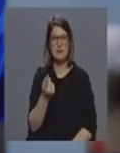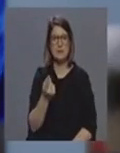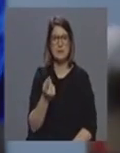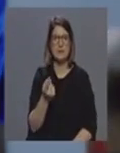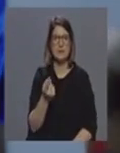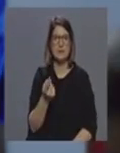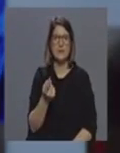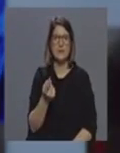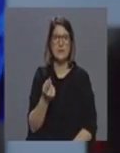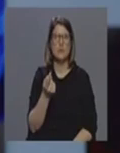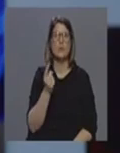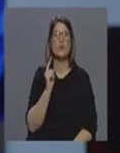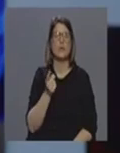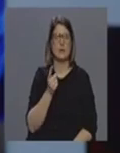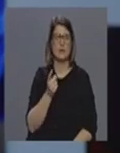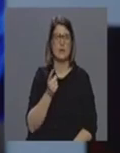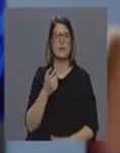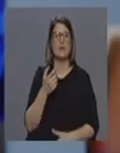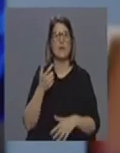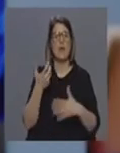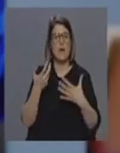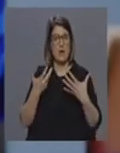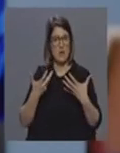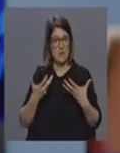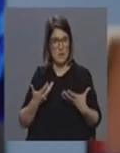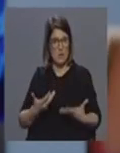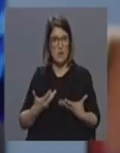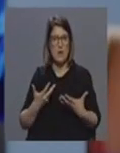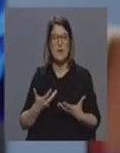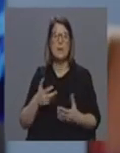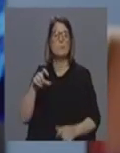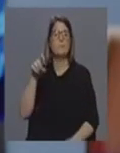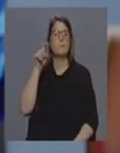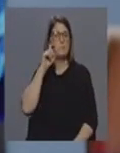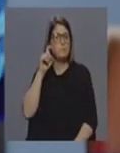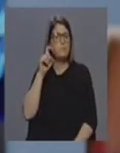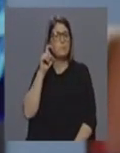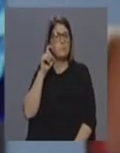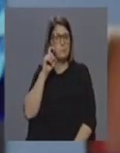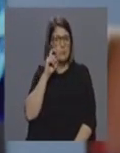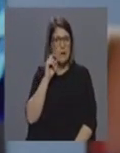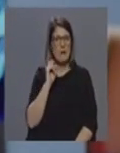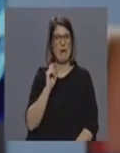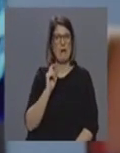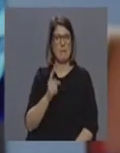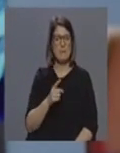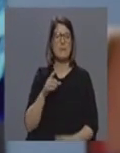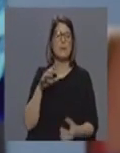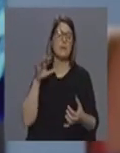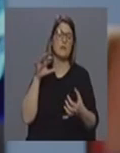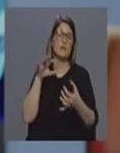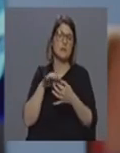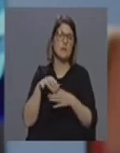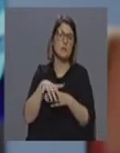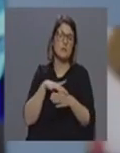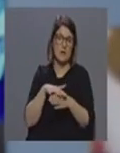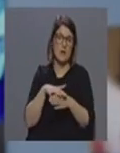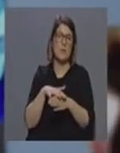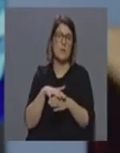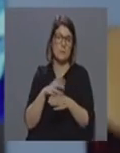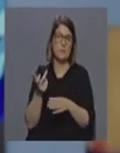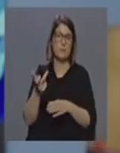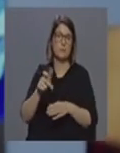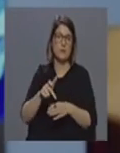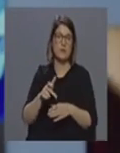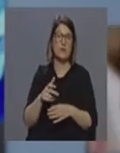de que estamos ao fim e ao cabo entanto aqui a atuar preventivamente para fazer face a este surto um aspecto que